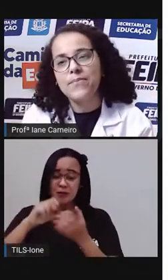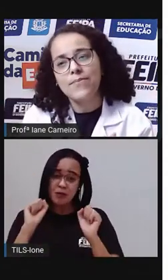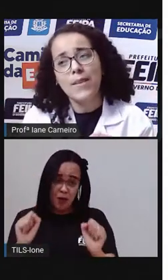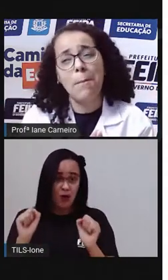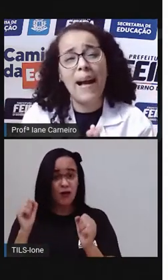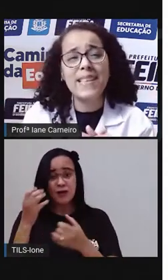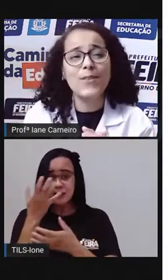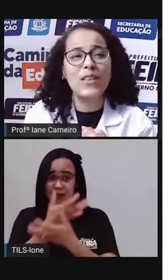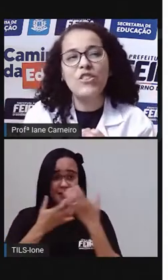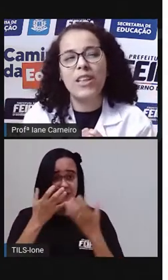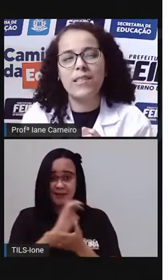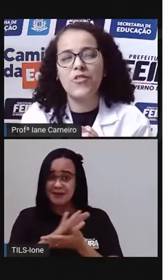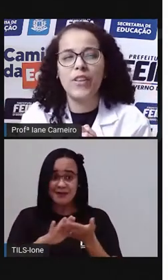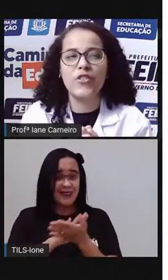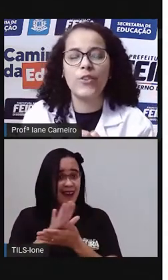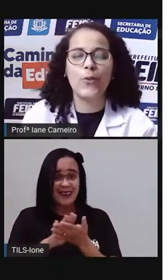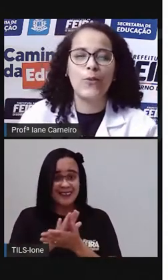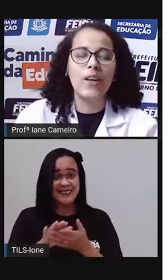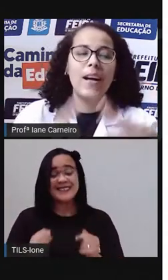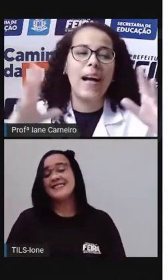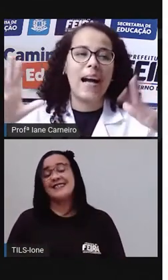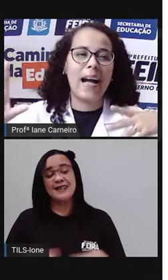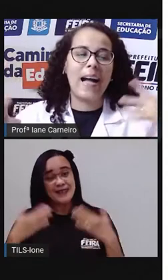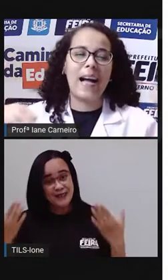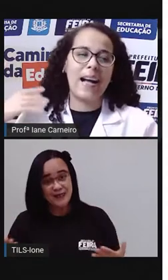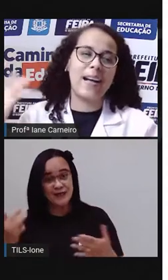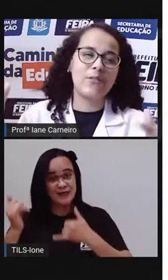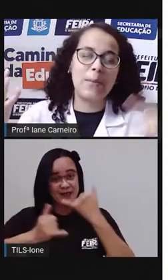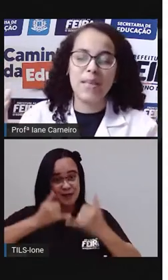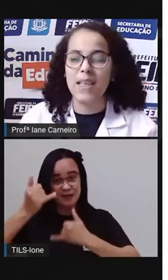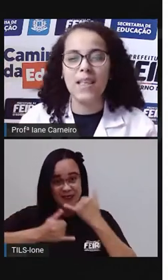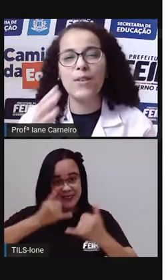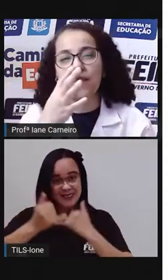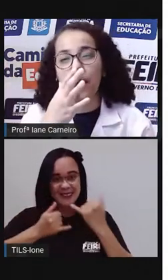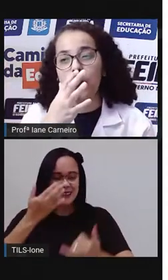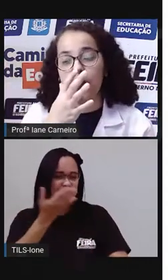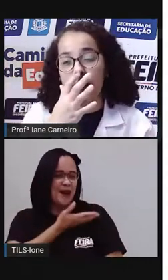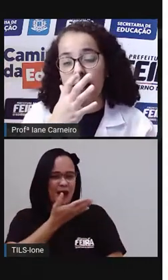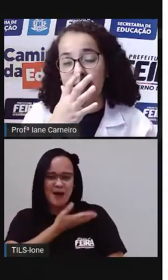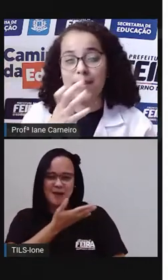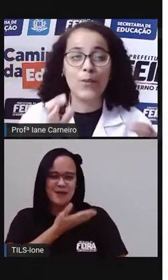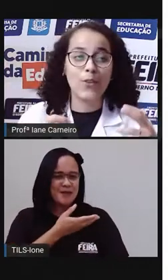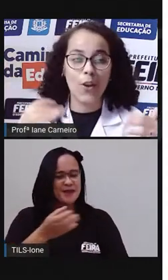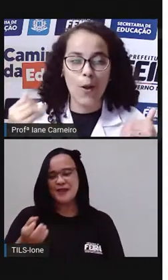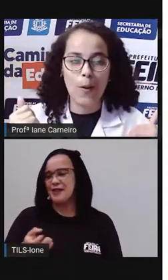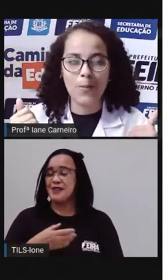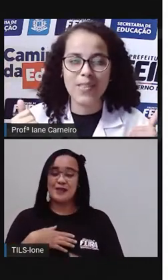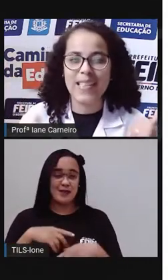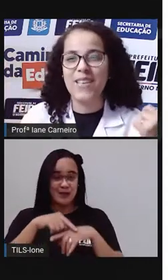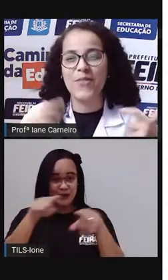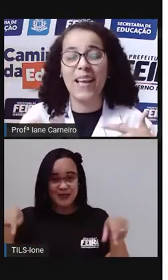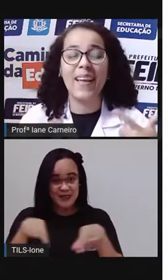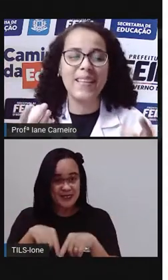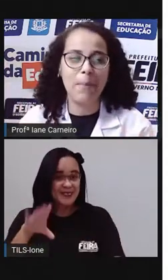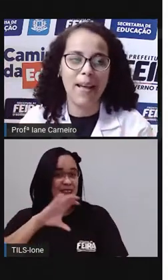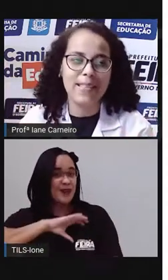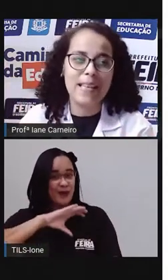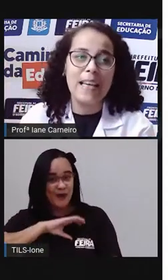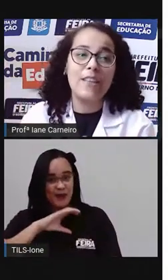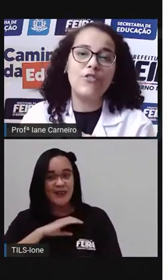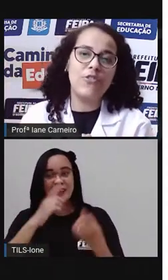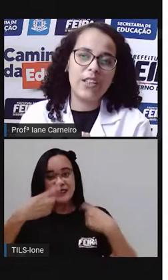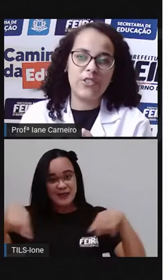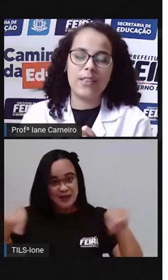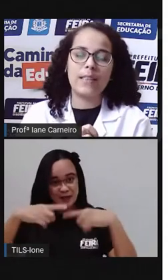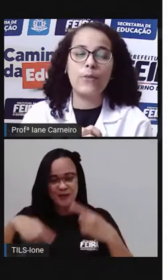né? Mas quando a gente está se divertindo com os amiguinhos, com os coleguinhas, quando colocam a musiquinha fica ainda mais